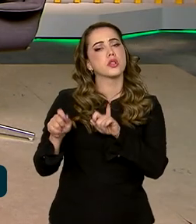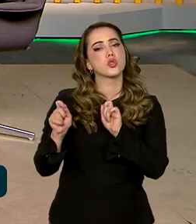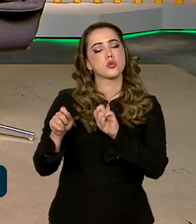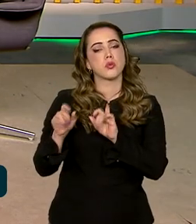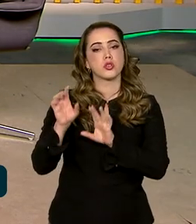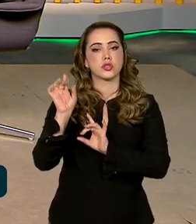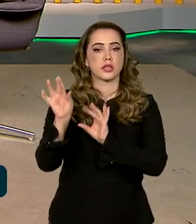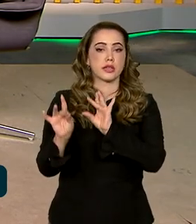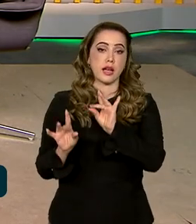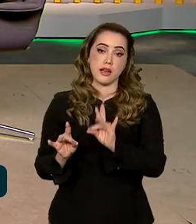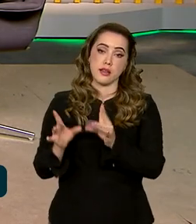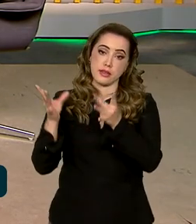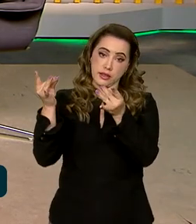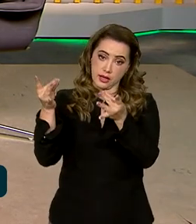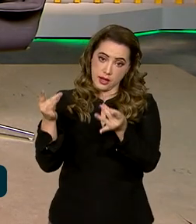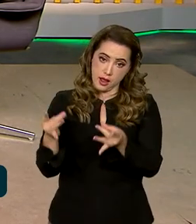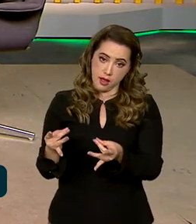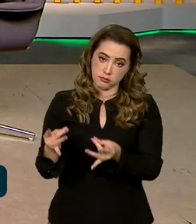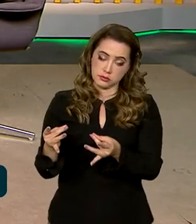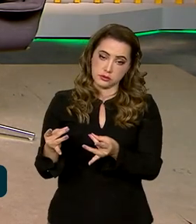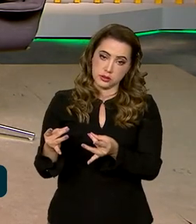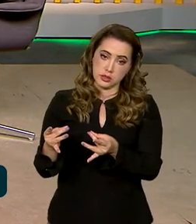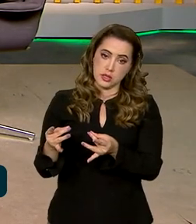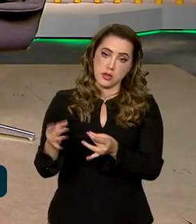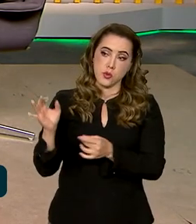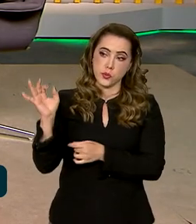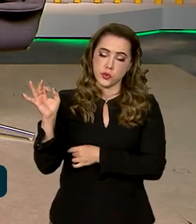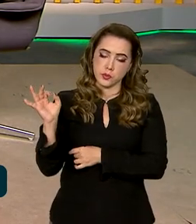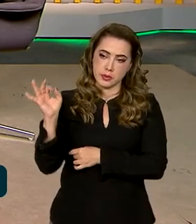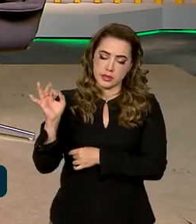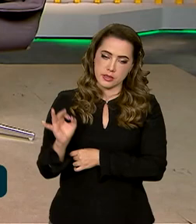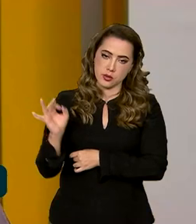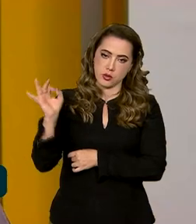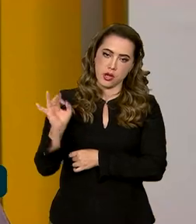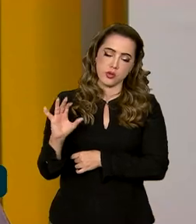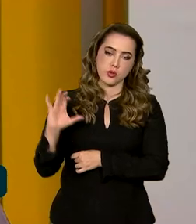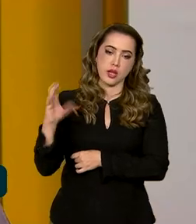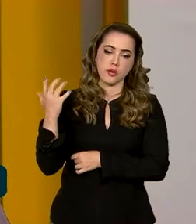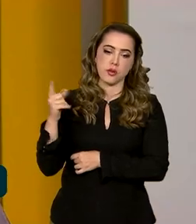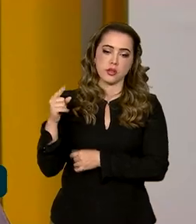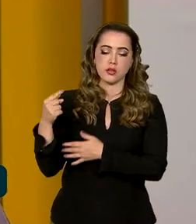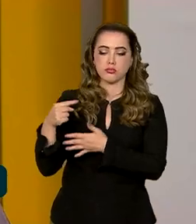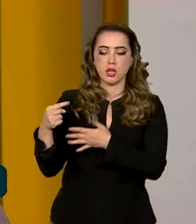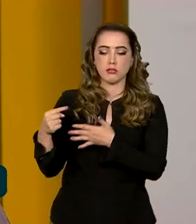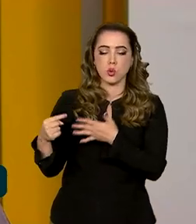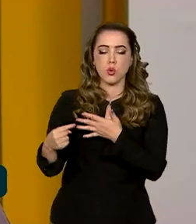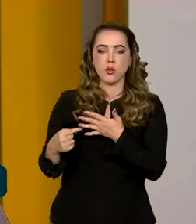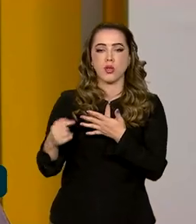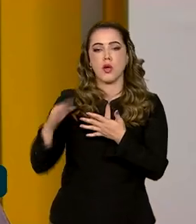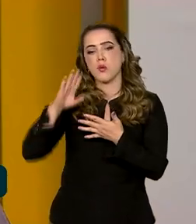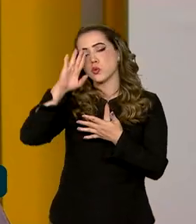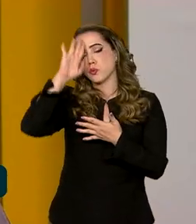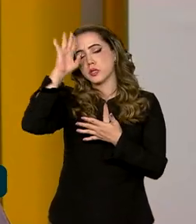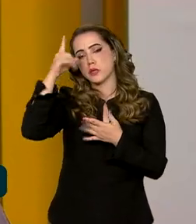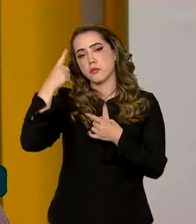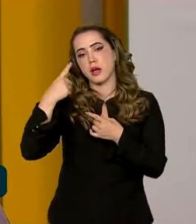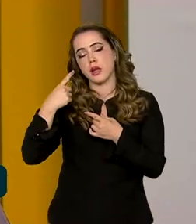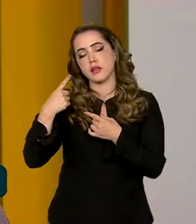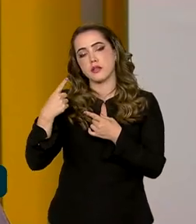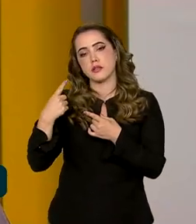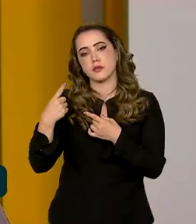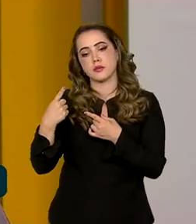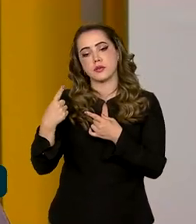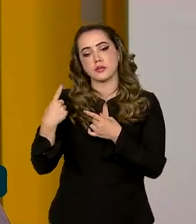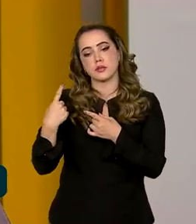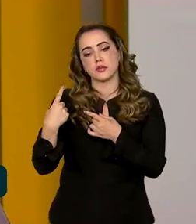destacar, acredito que as estatísticas ajudam a elencar as principais ações